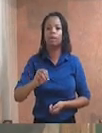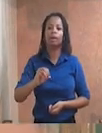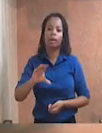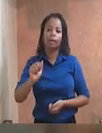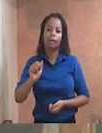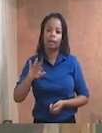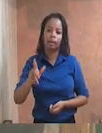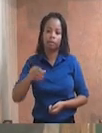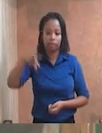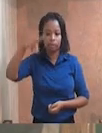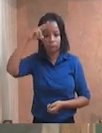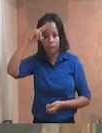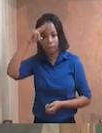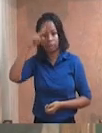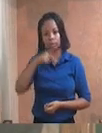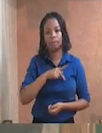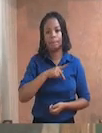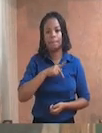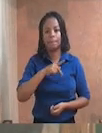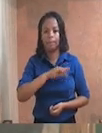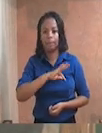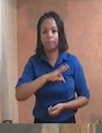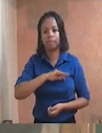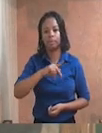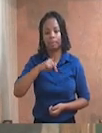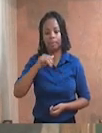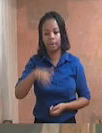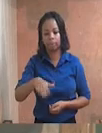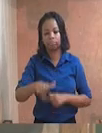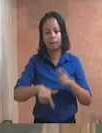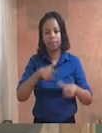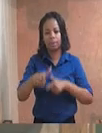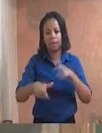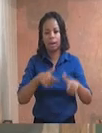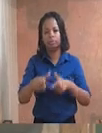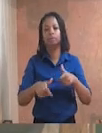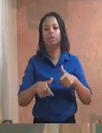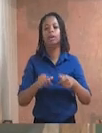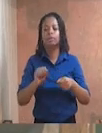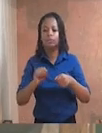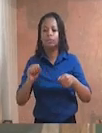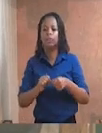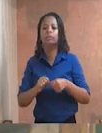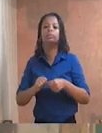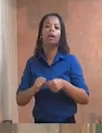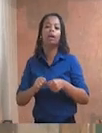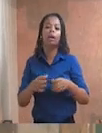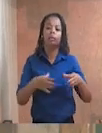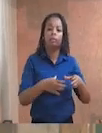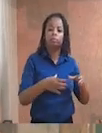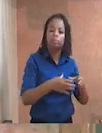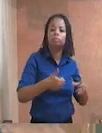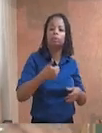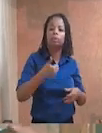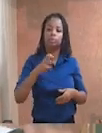Pelos relevantes serviços que vem prestando ao 15º Batalhão de Polícia Militar do Estado do Rio de Janeiro.